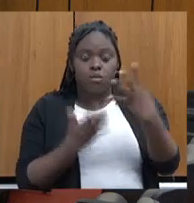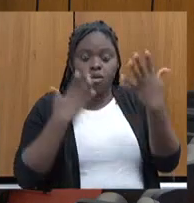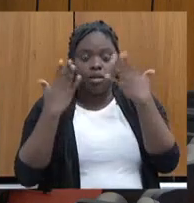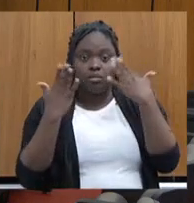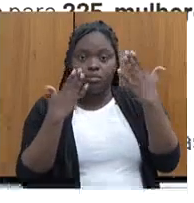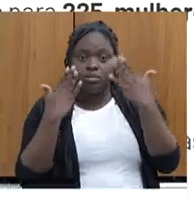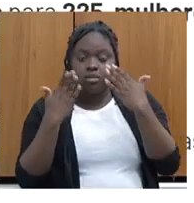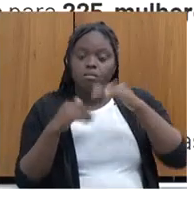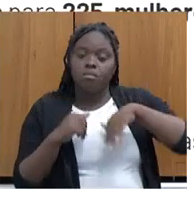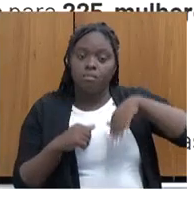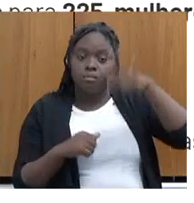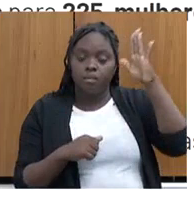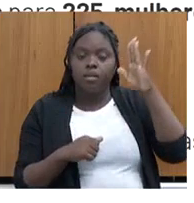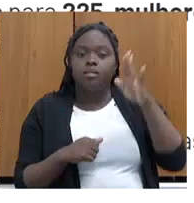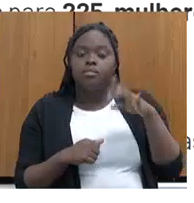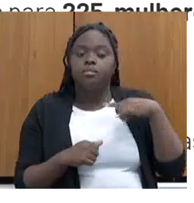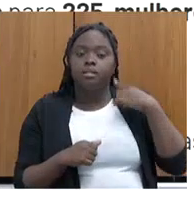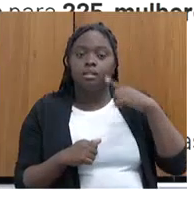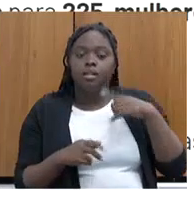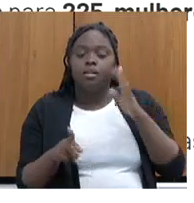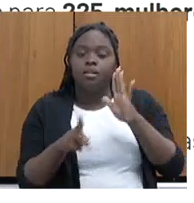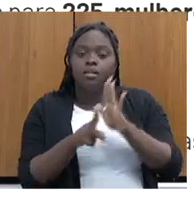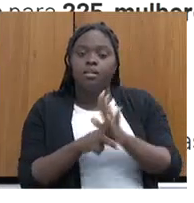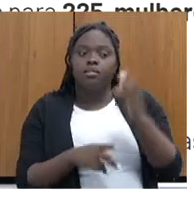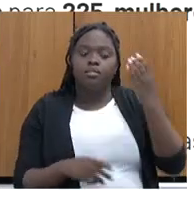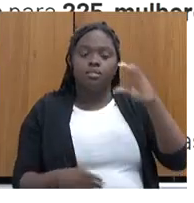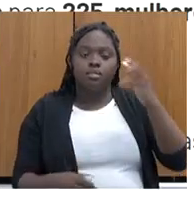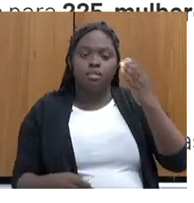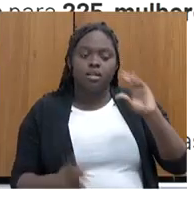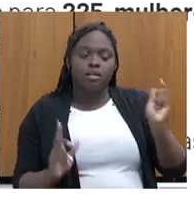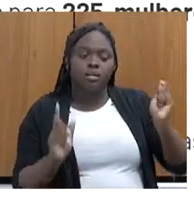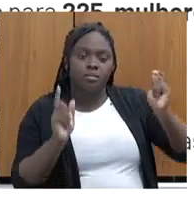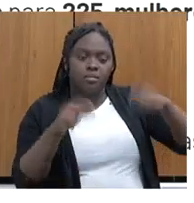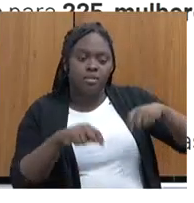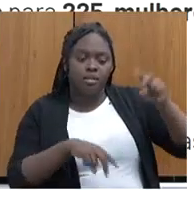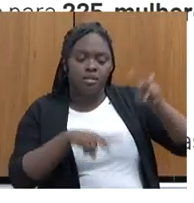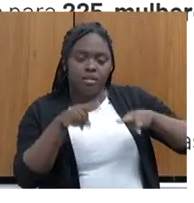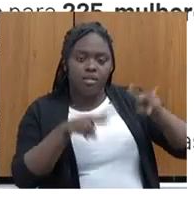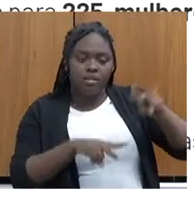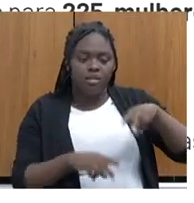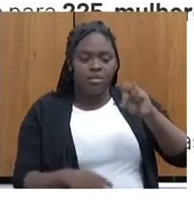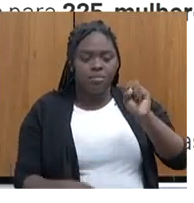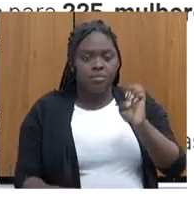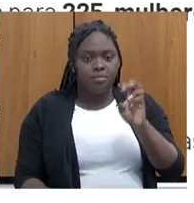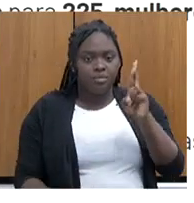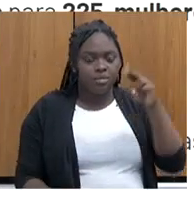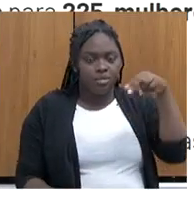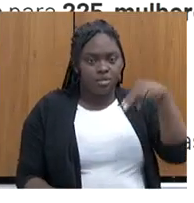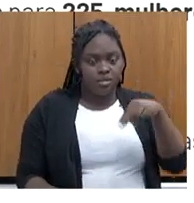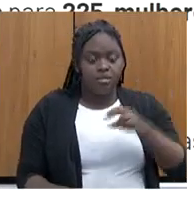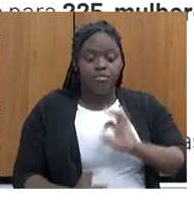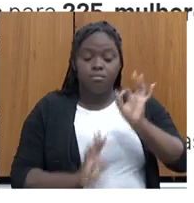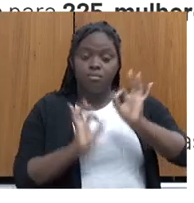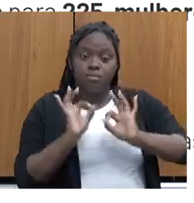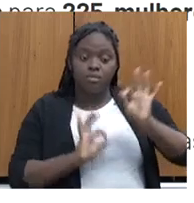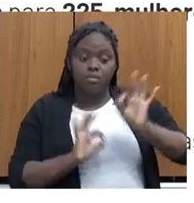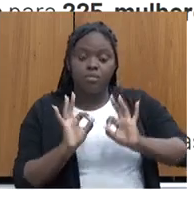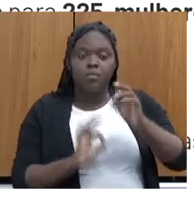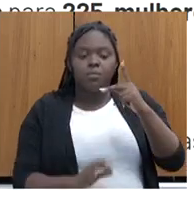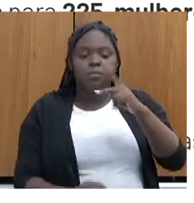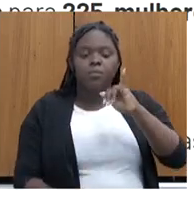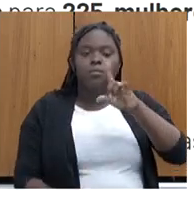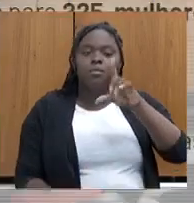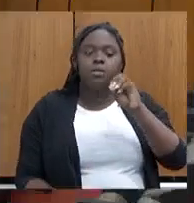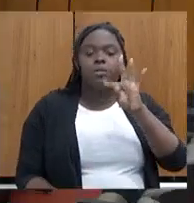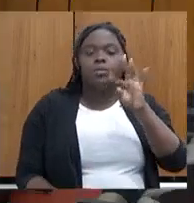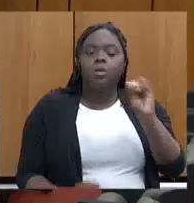a mais para a delegacia de contagem, capacitados e monitorados pelo CERNA. É um projeto piloto que nós estamos, junto